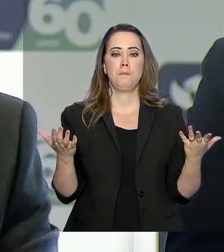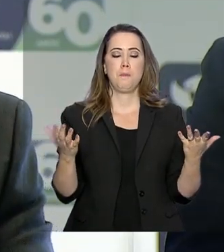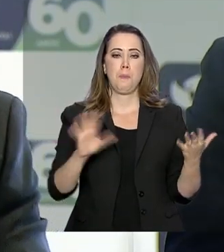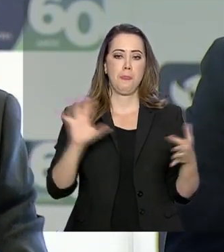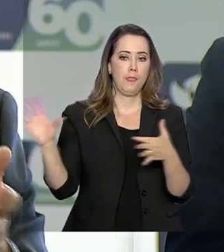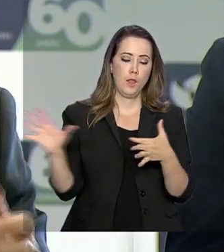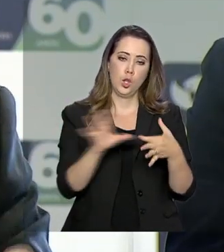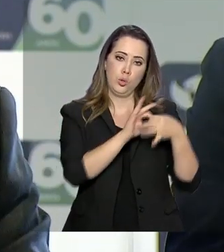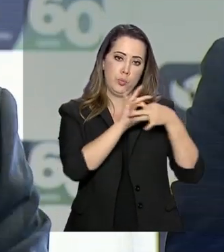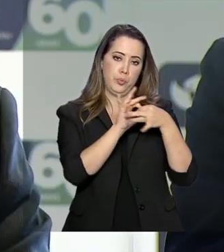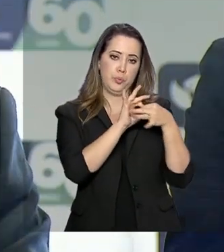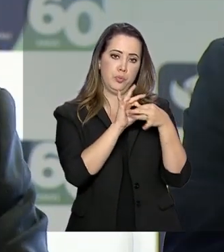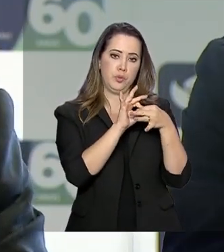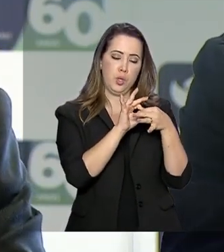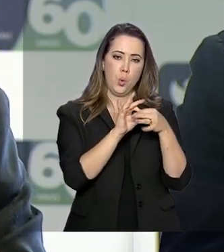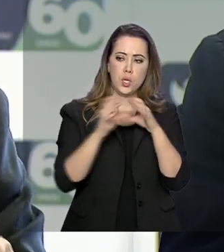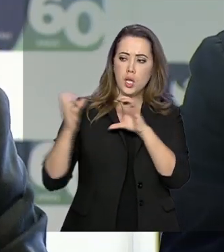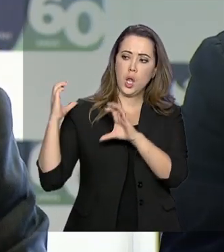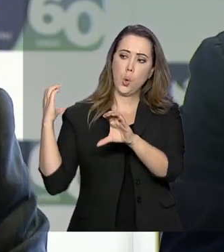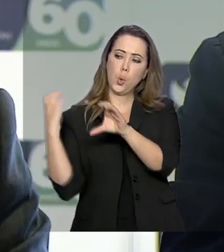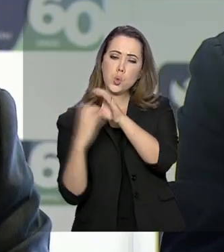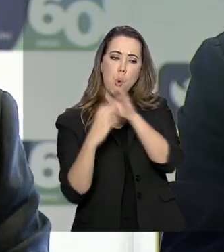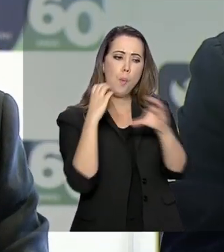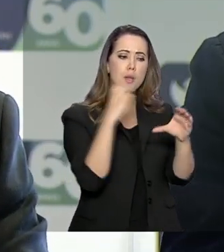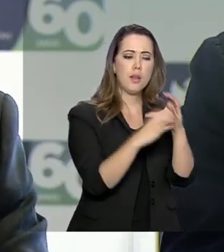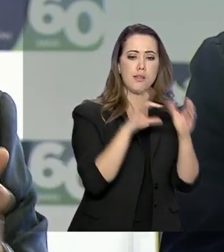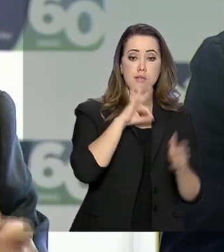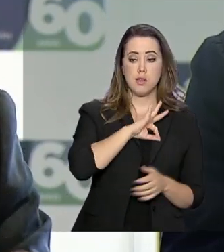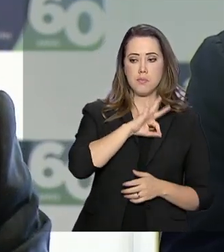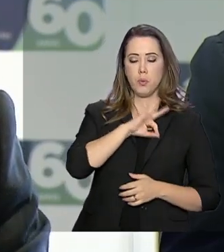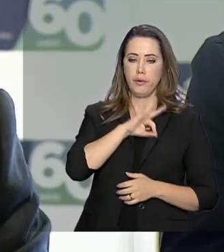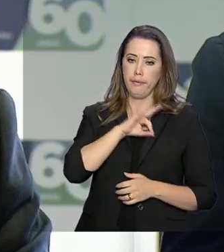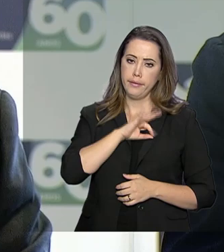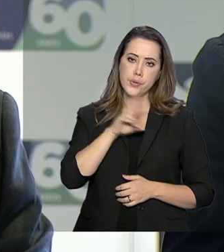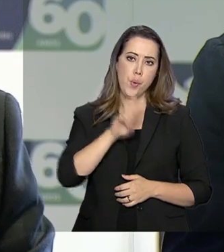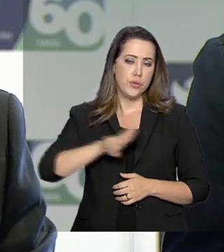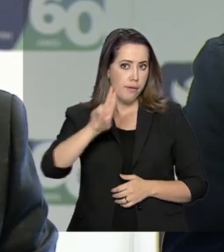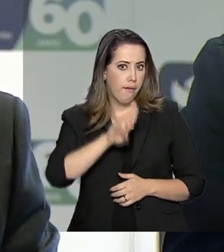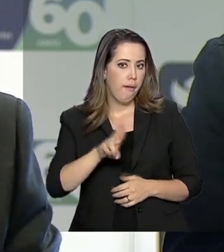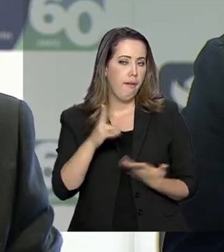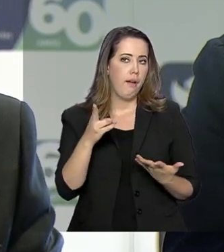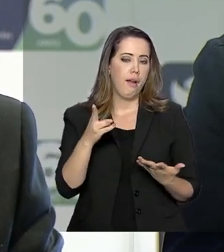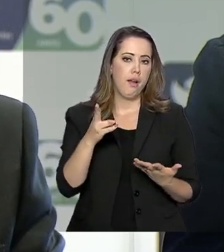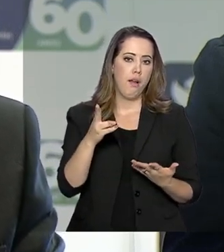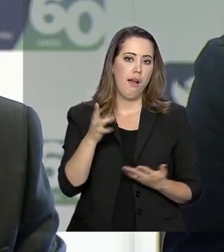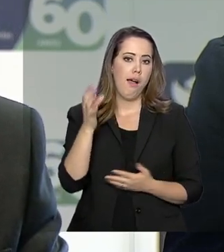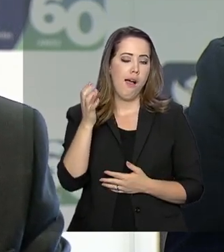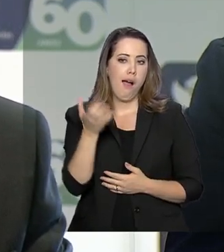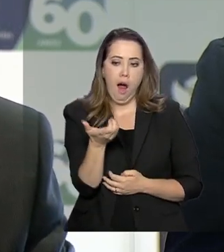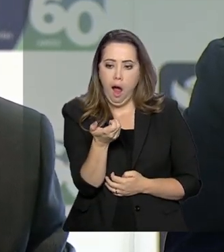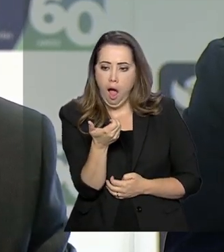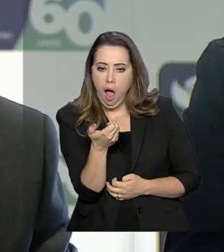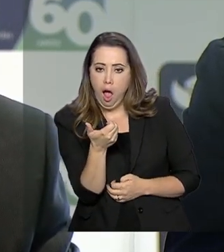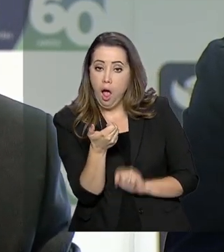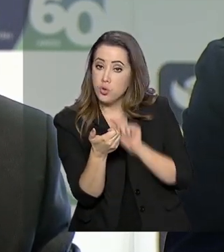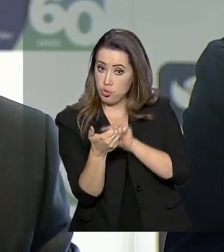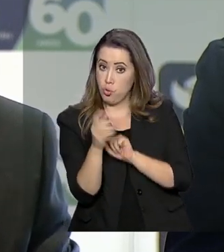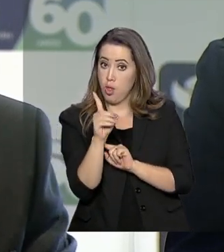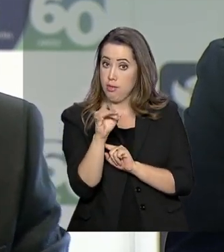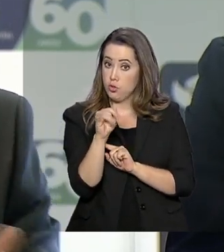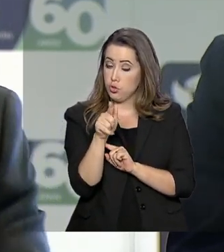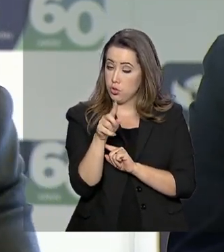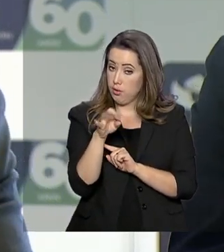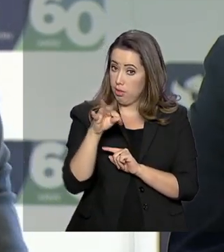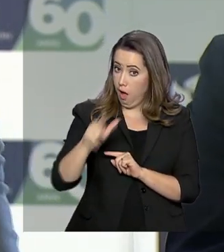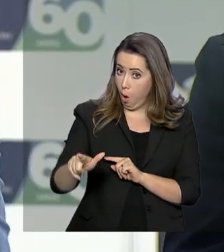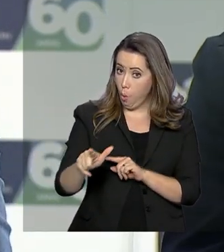unificação das comunicações entre as polícias, através da utilização de rádios digitais, questões